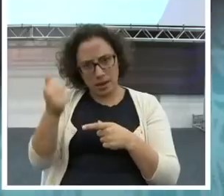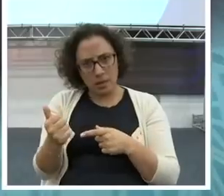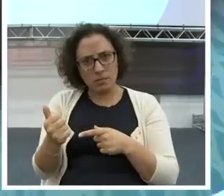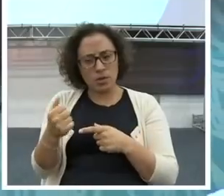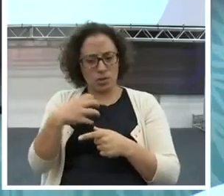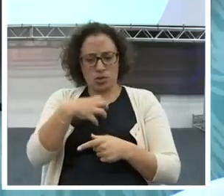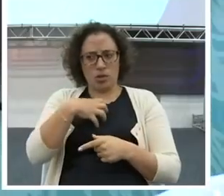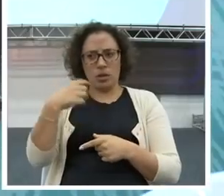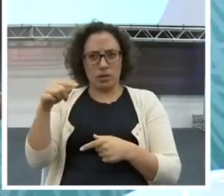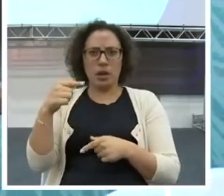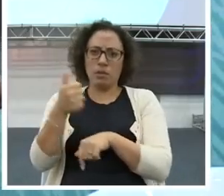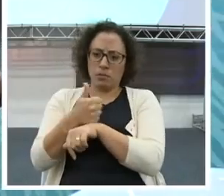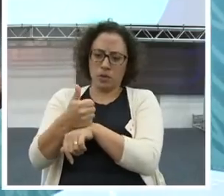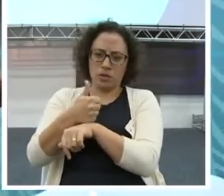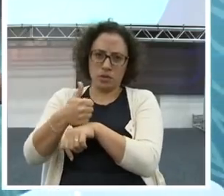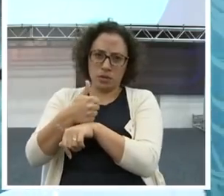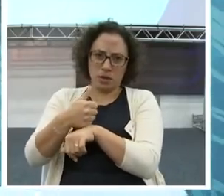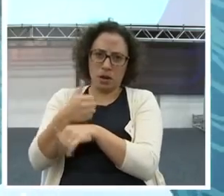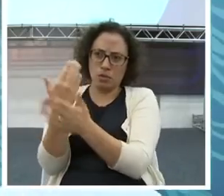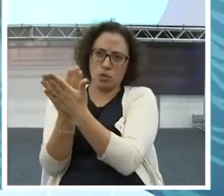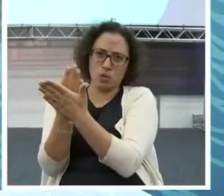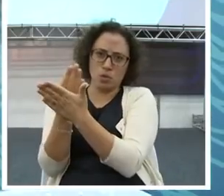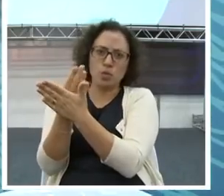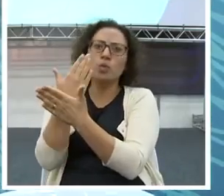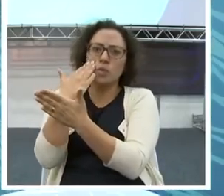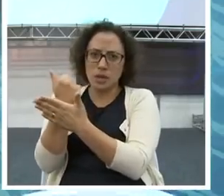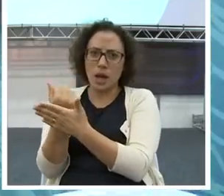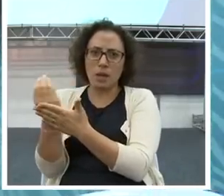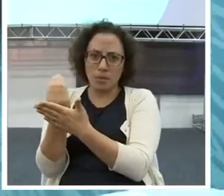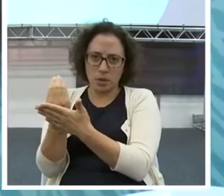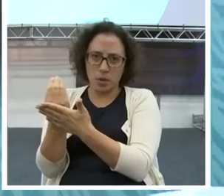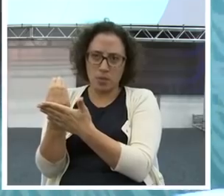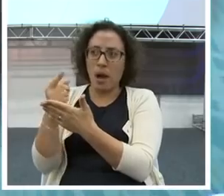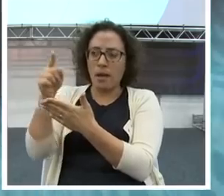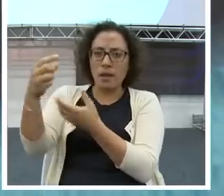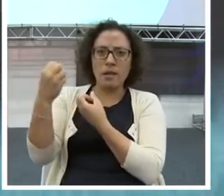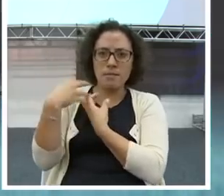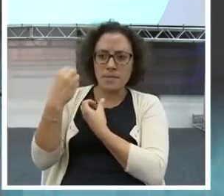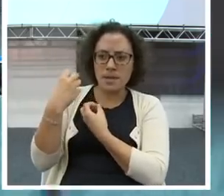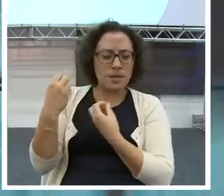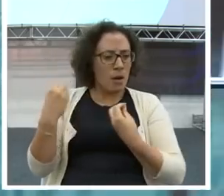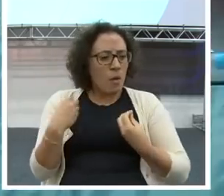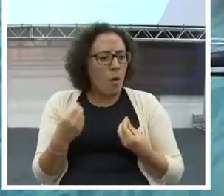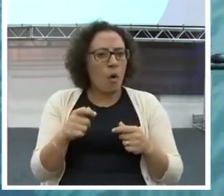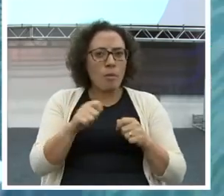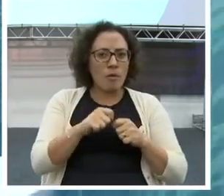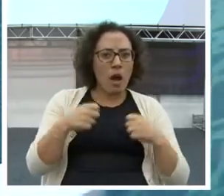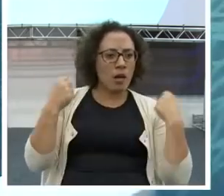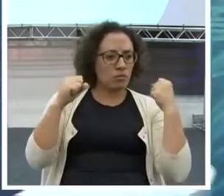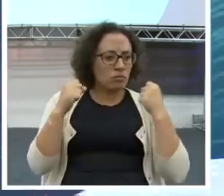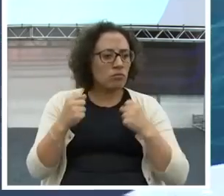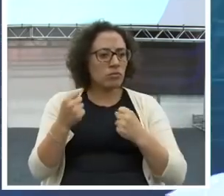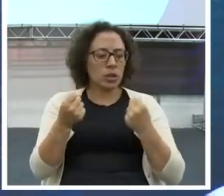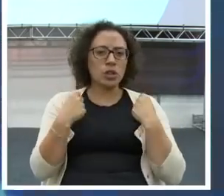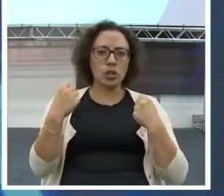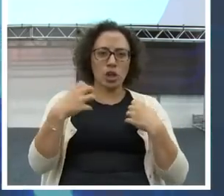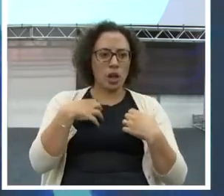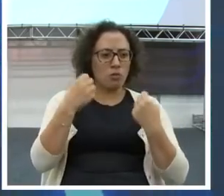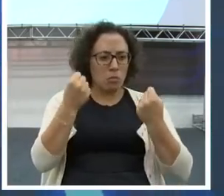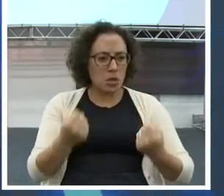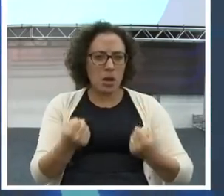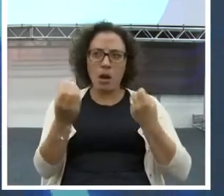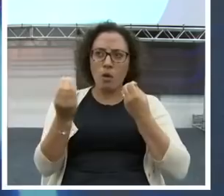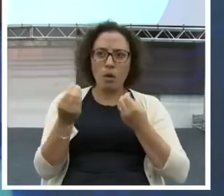Ele é um profissional daquilo. Você tem que ter mentores. Personal trainer. Seja na finanças. Seja para o seu